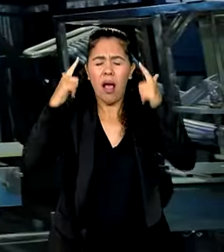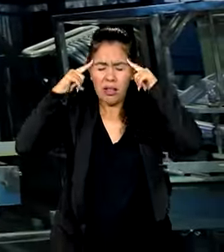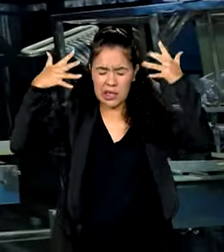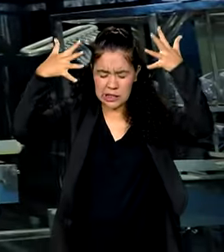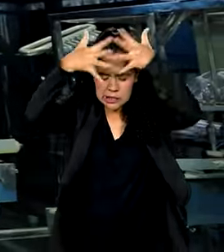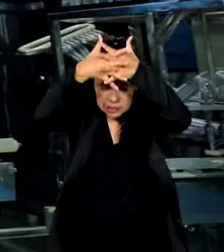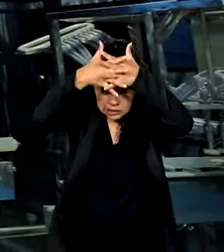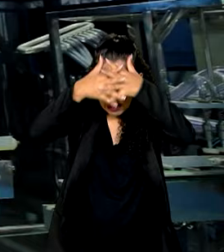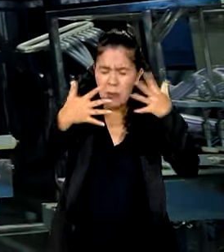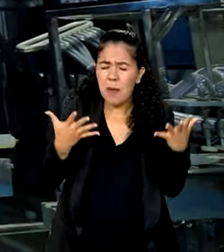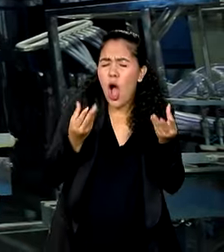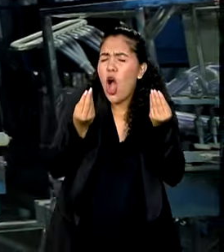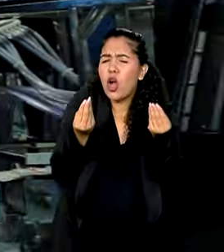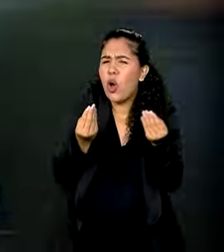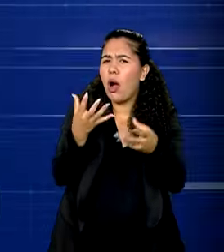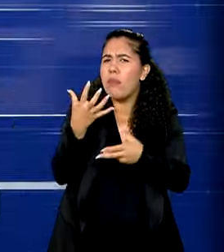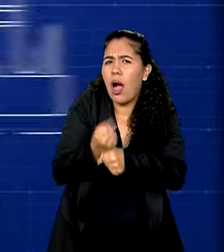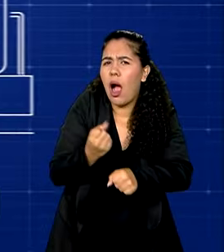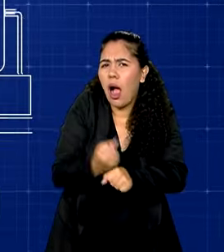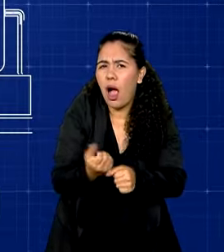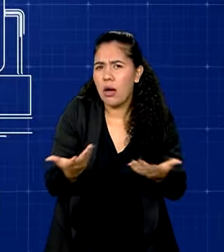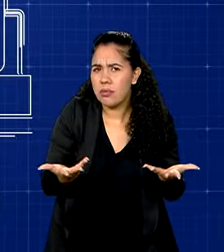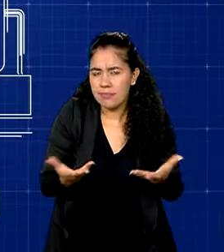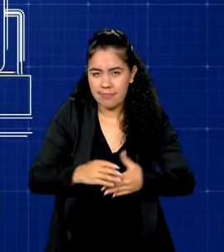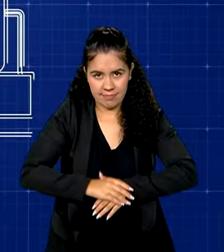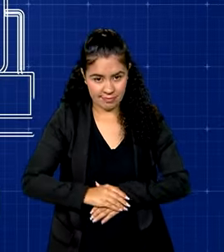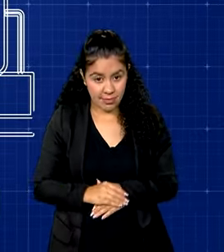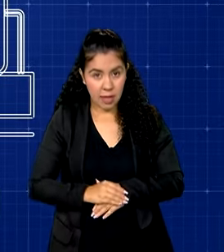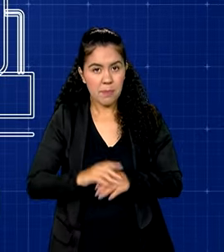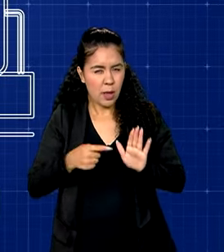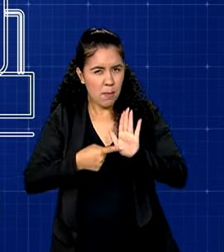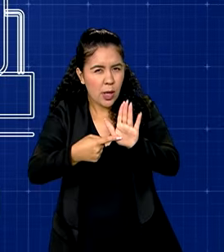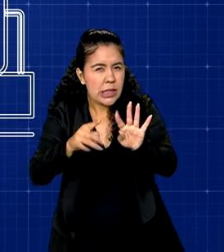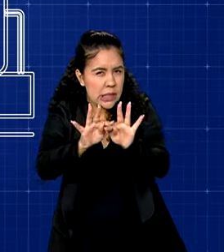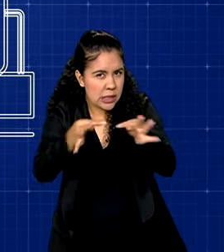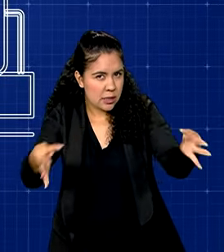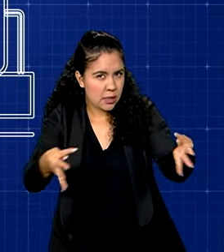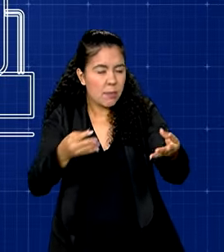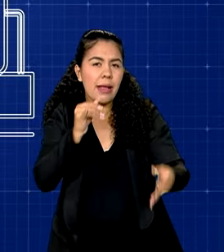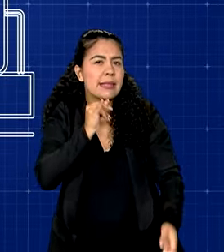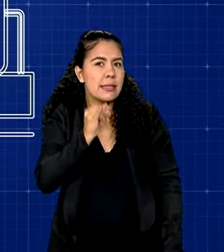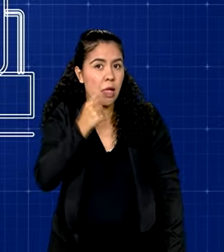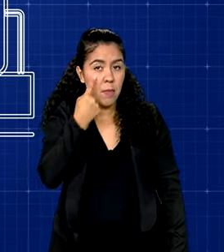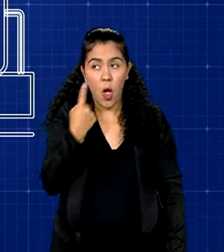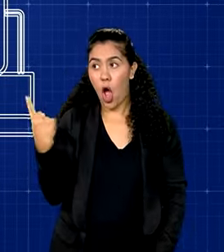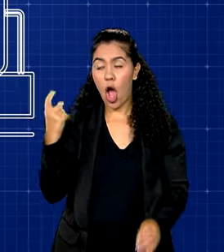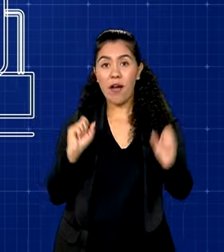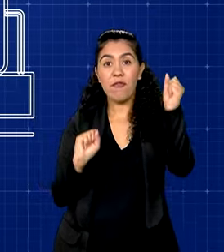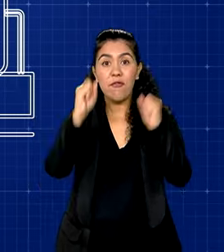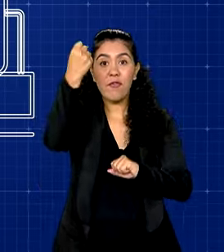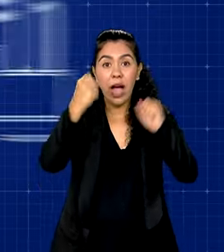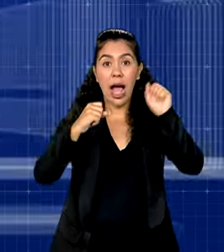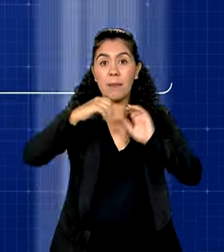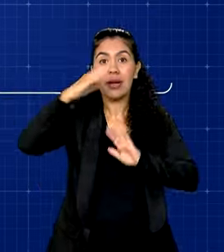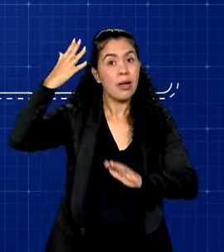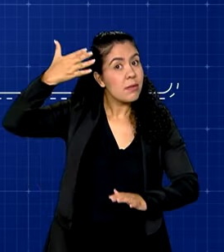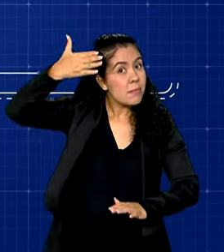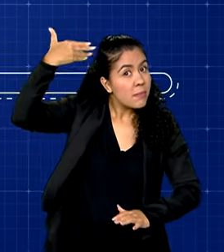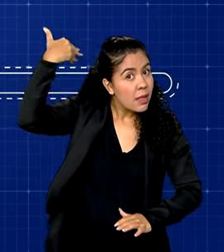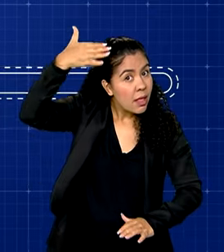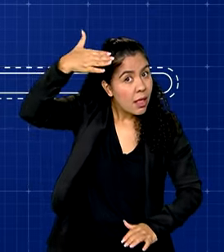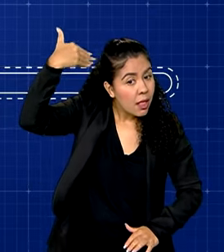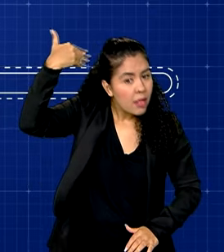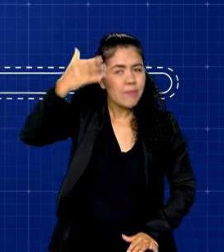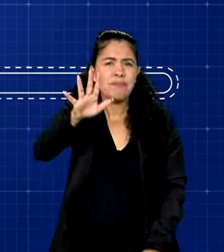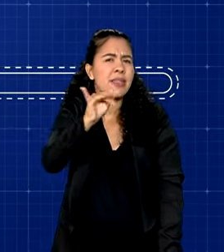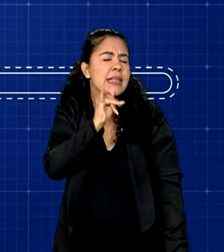como exatamente é calculado o PIB? Para tentar simplificar, eu vou usar como exemplo uma fábrica de tintas para cabelo. Vamos